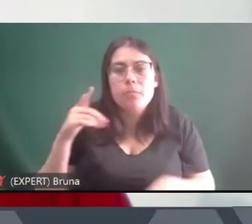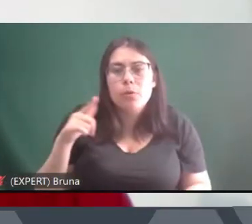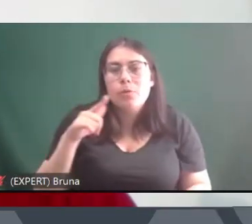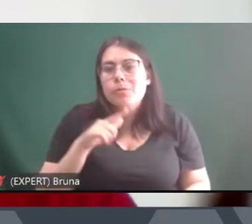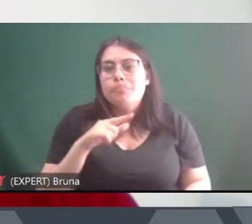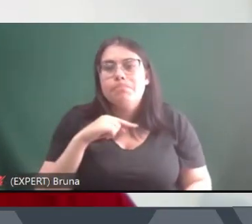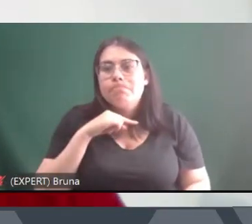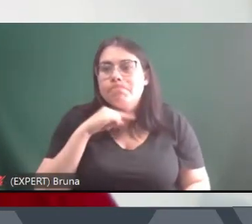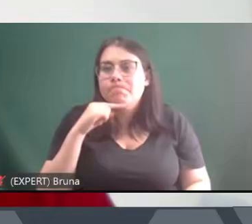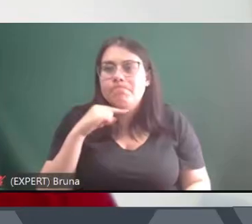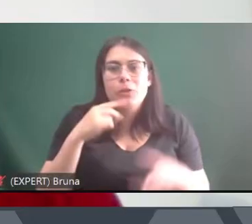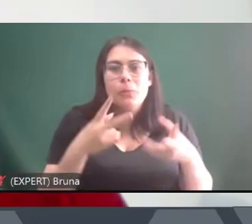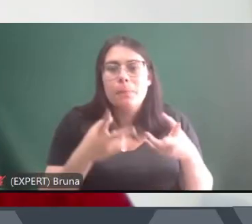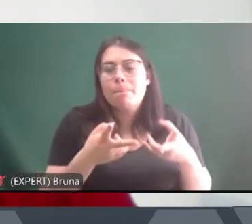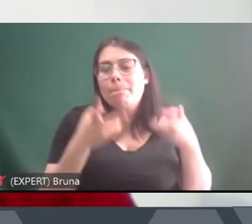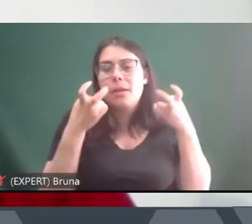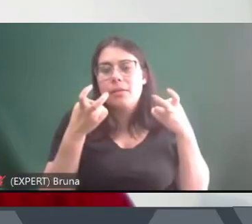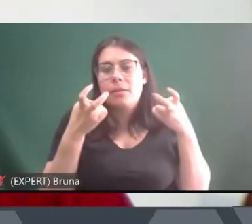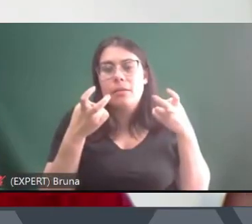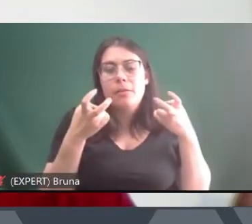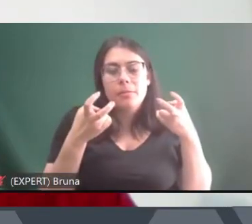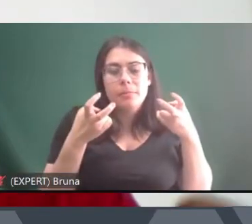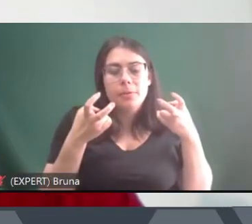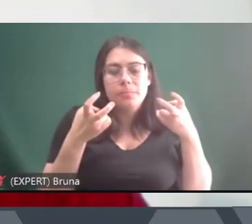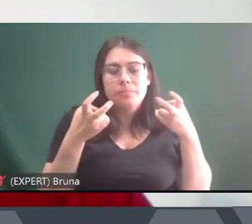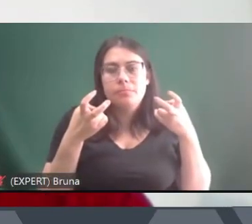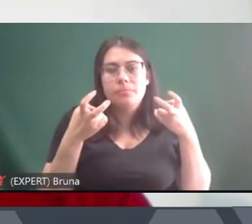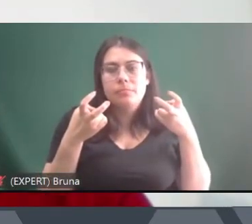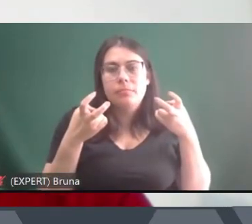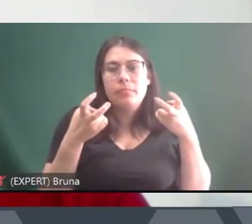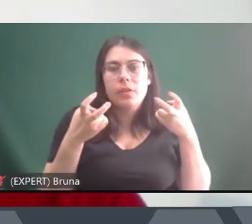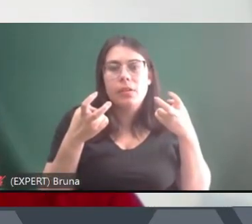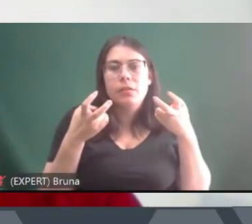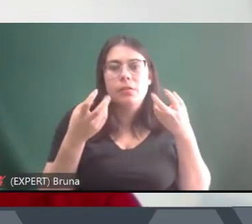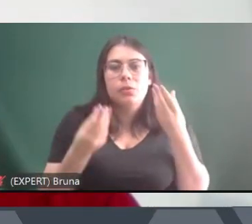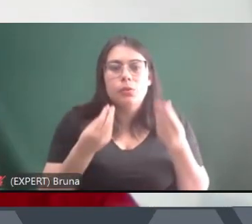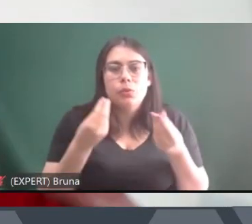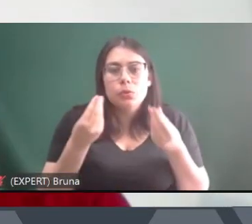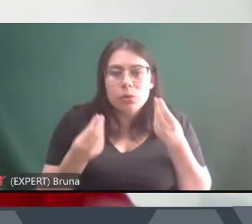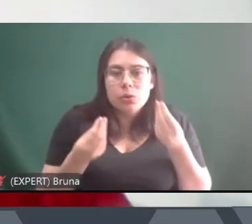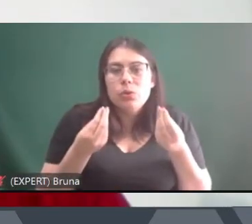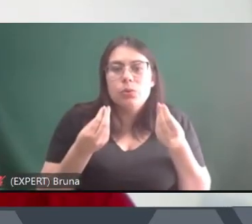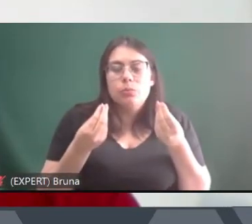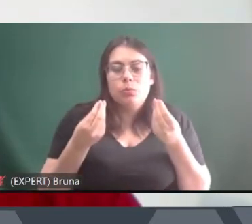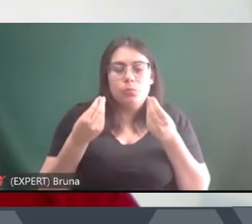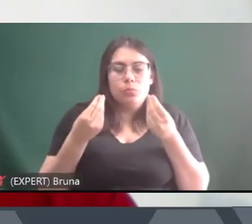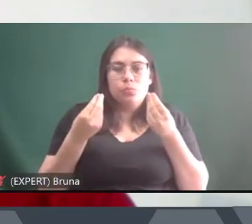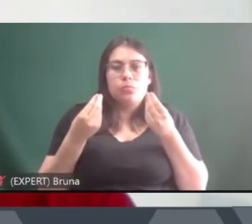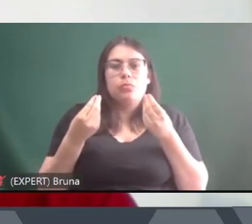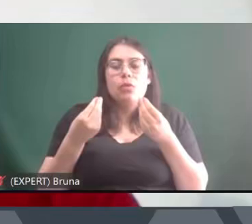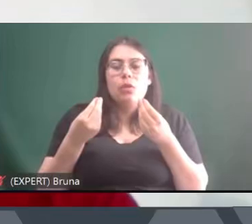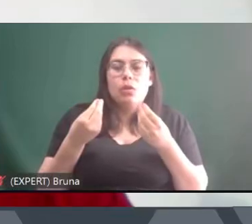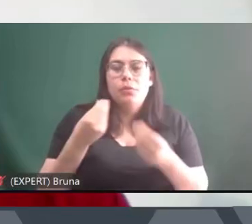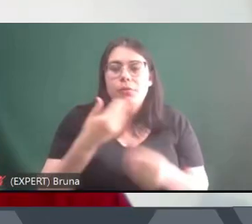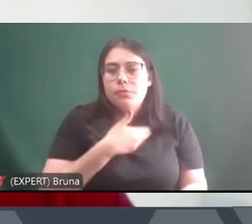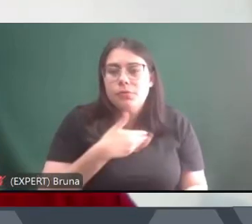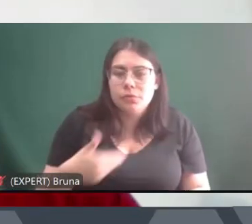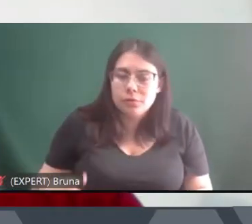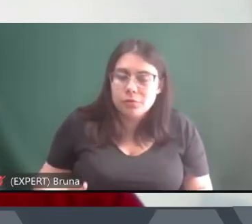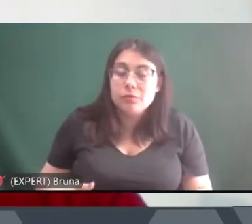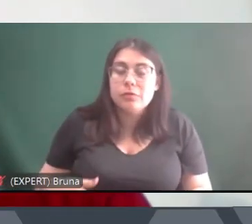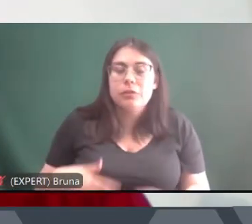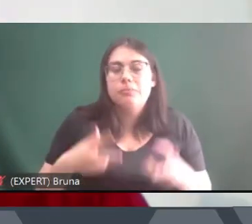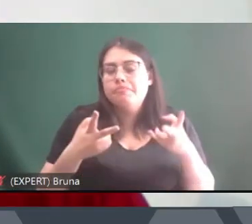percebem a gente não consegue de alguma maneira debater e colocar no debate público que esse é o remédio que está nos matando as pessoas